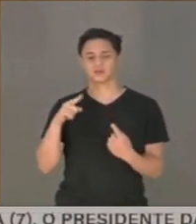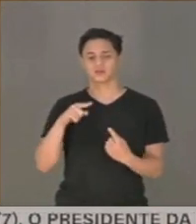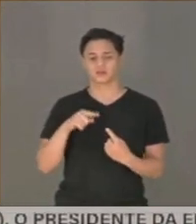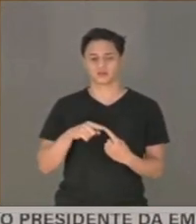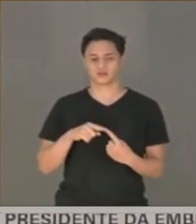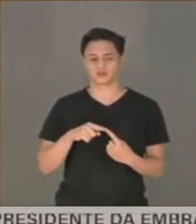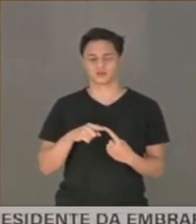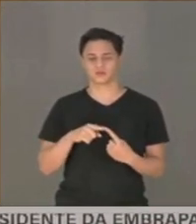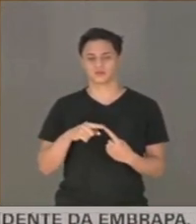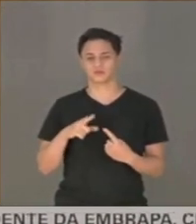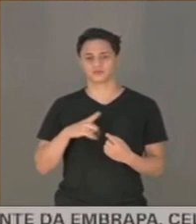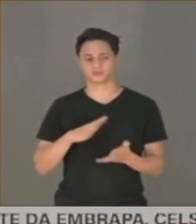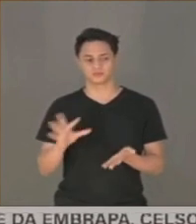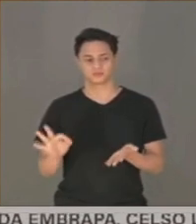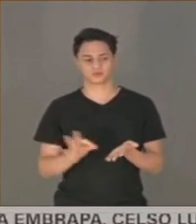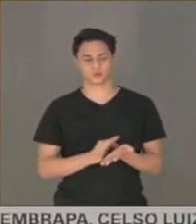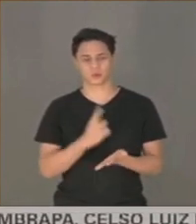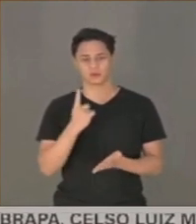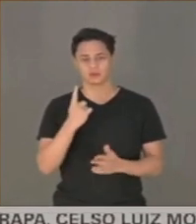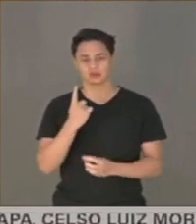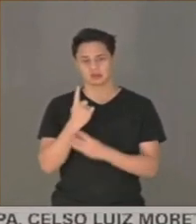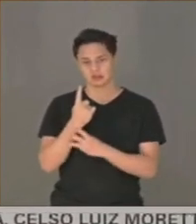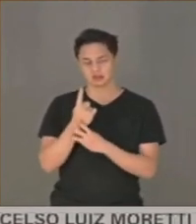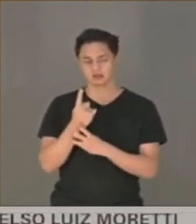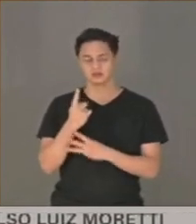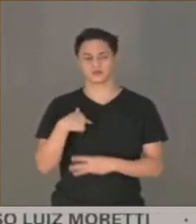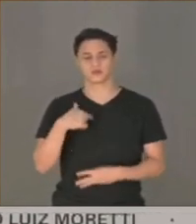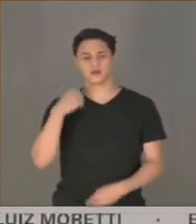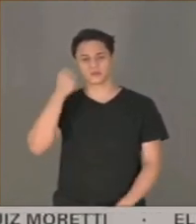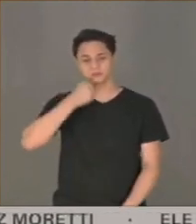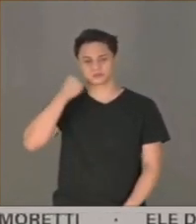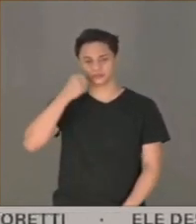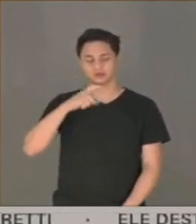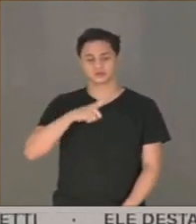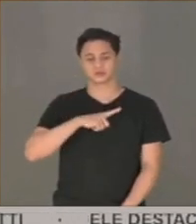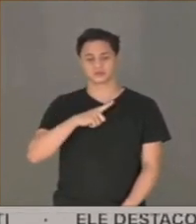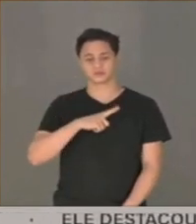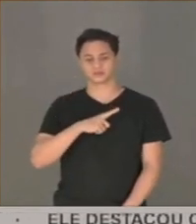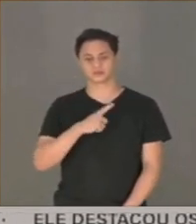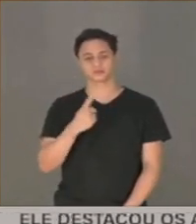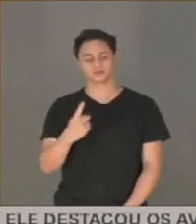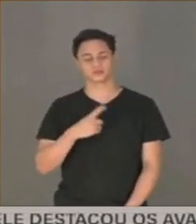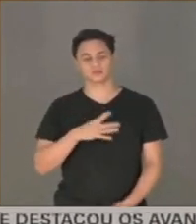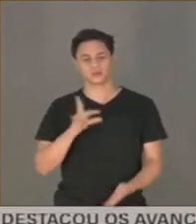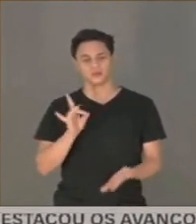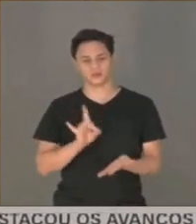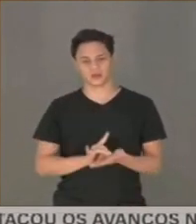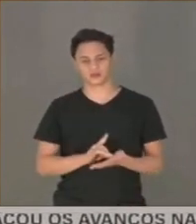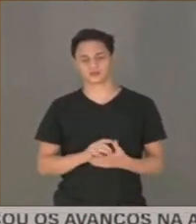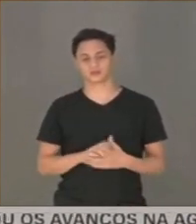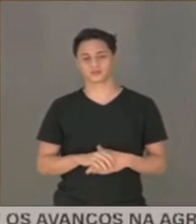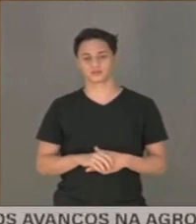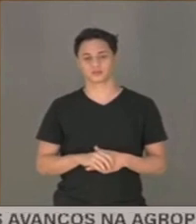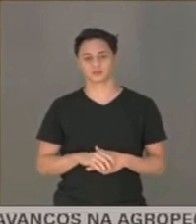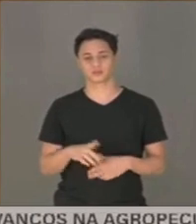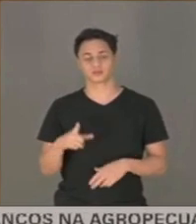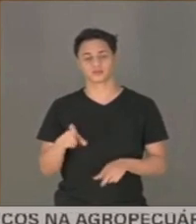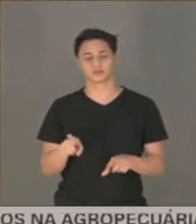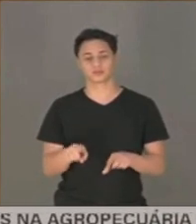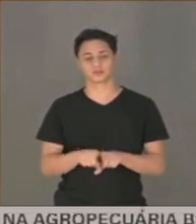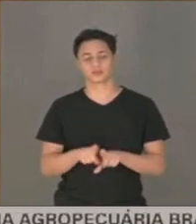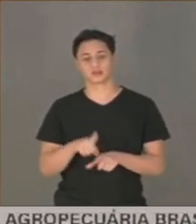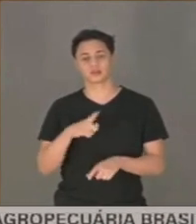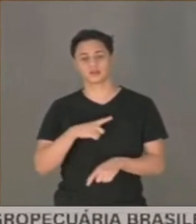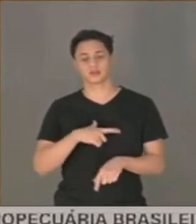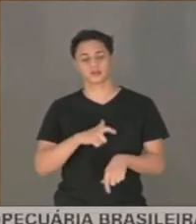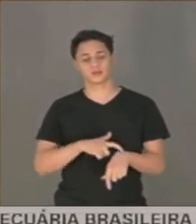assinada por um terço dos seus membros, de senadores. Ela tem um fato determinado. E ela tem um prazo certo.